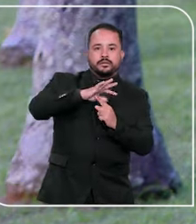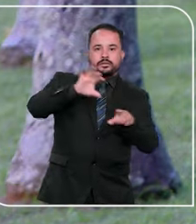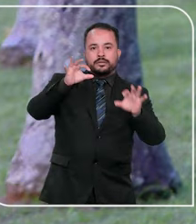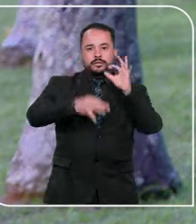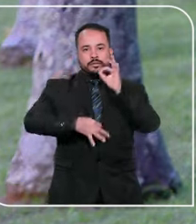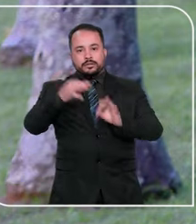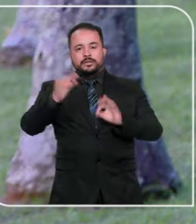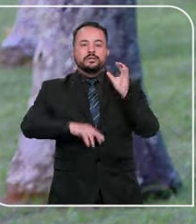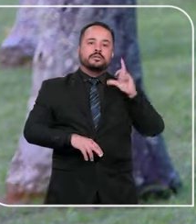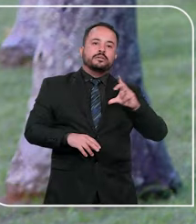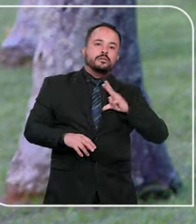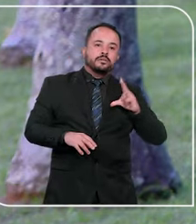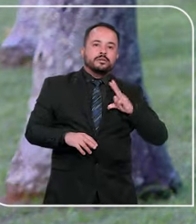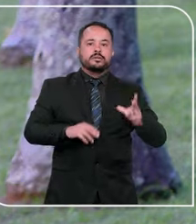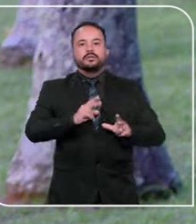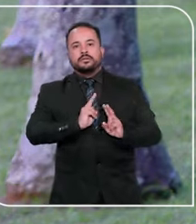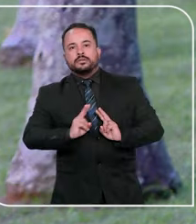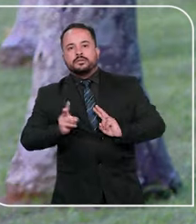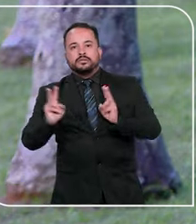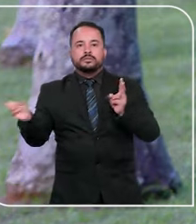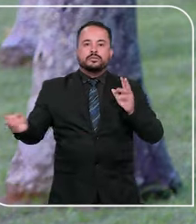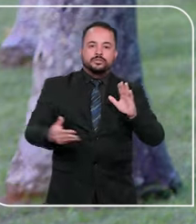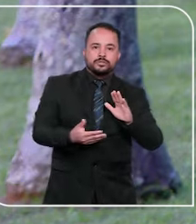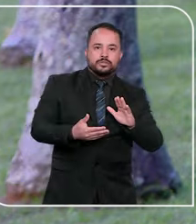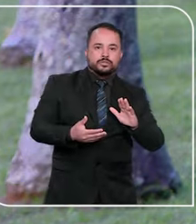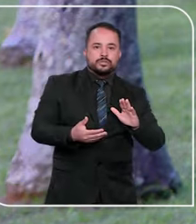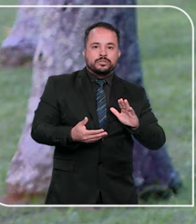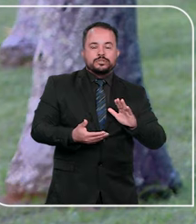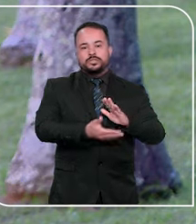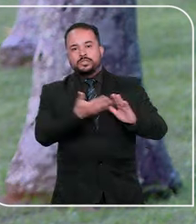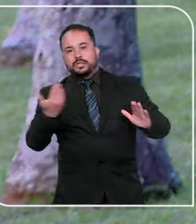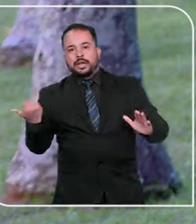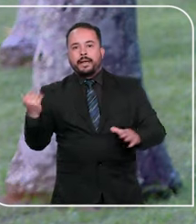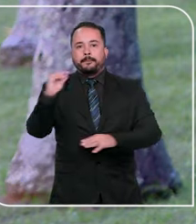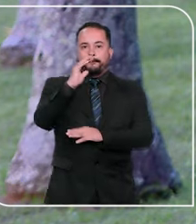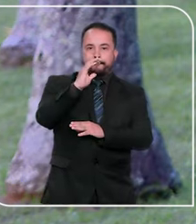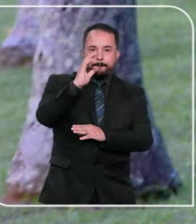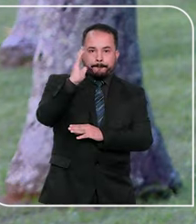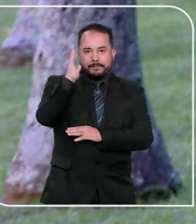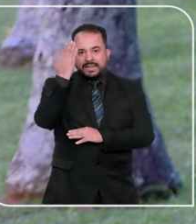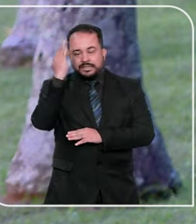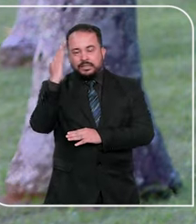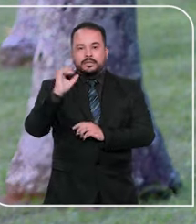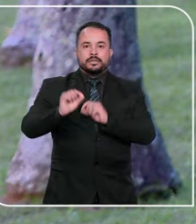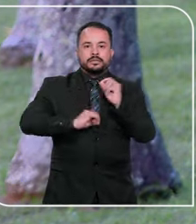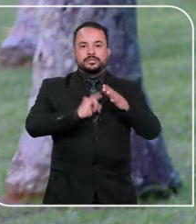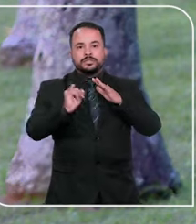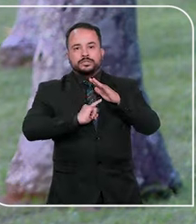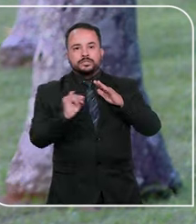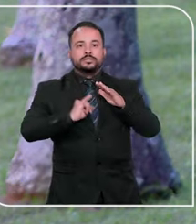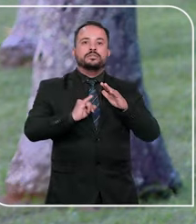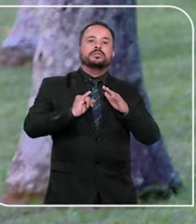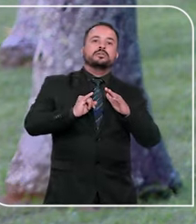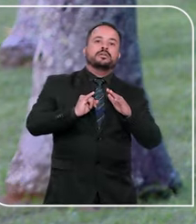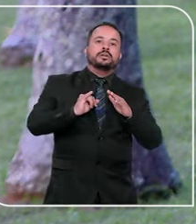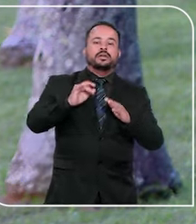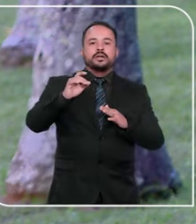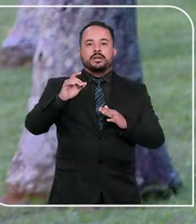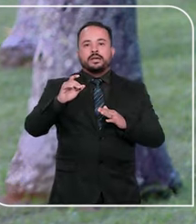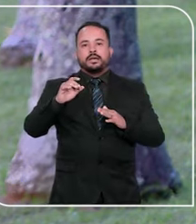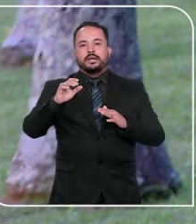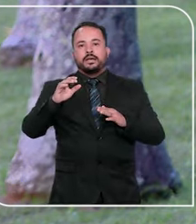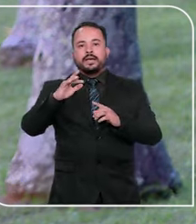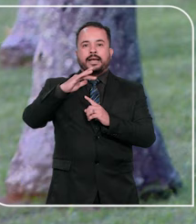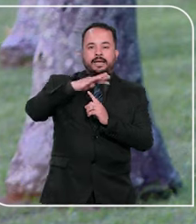Paraná permitiu que os particulares continuassem a retirar madeira do local. No STJ, o Instituto Água e Terra e o